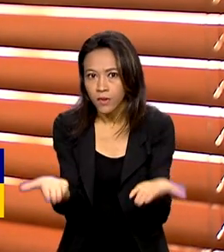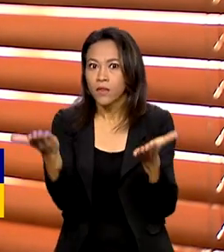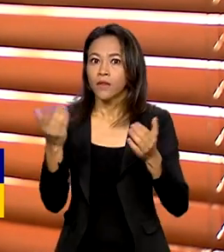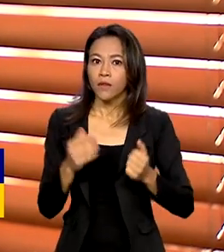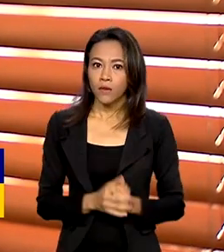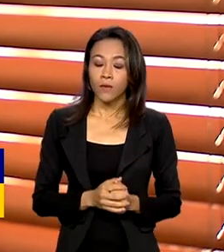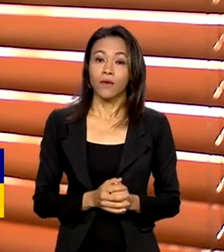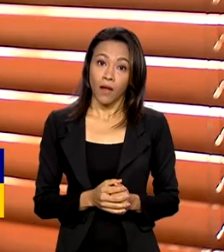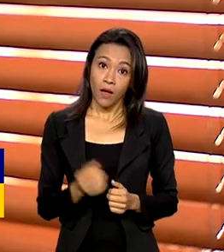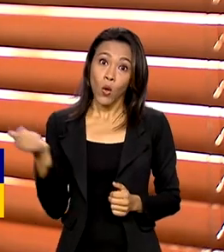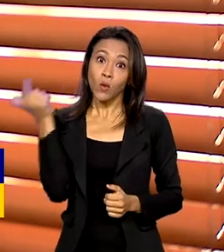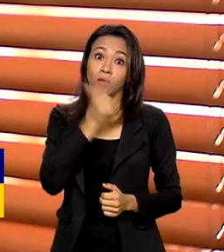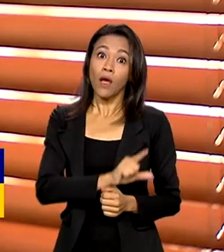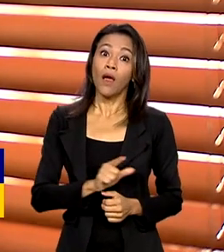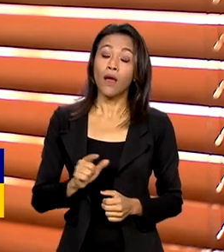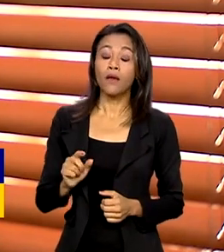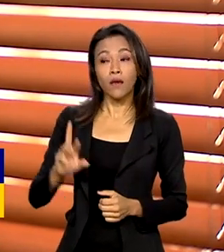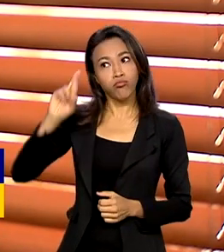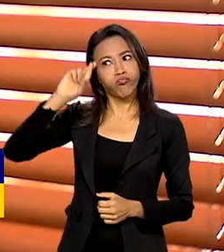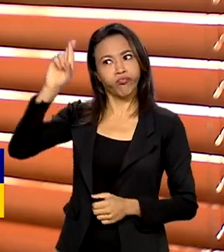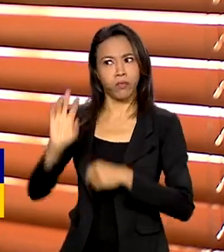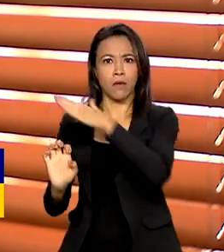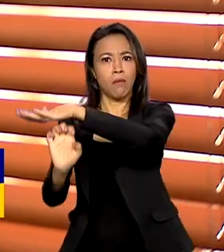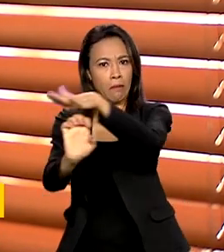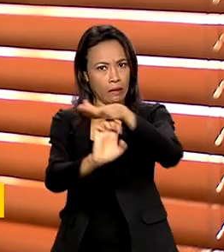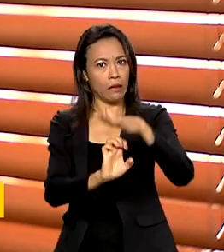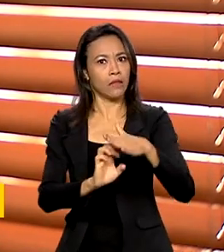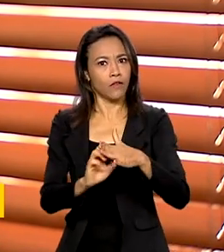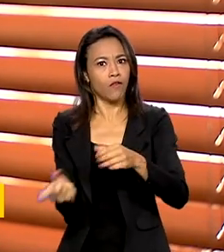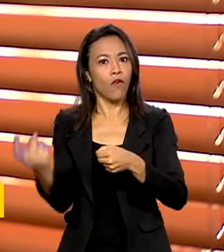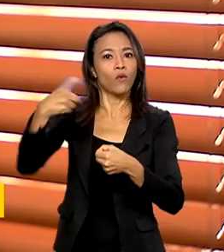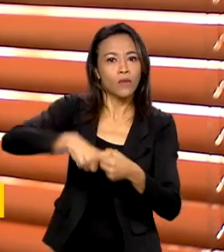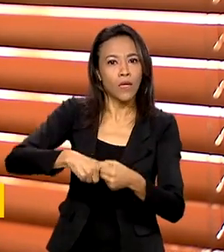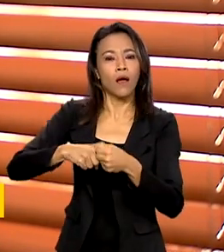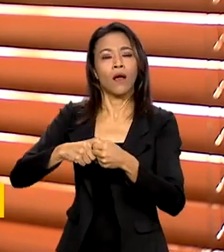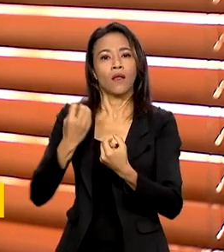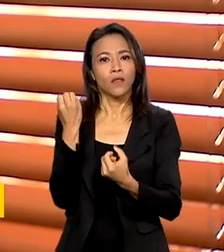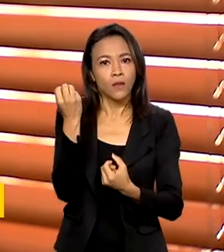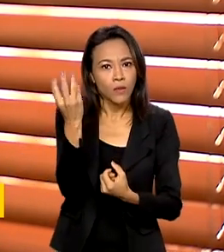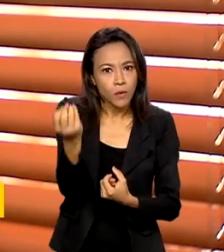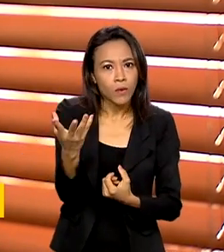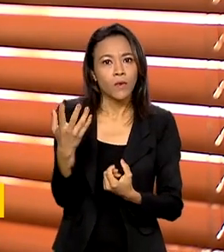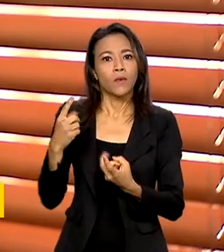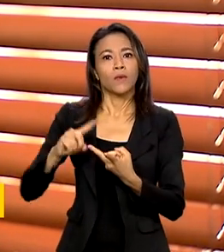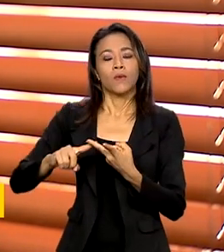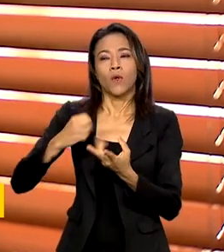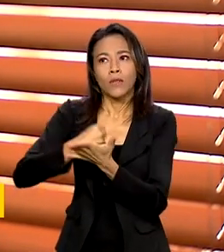empresário está conseguindo fazer essa retomada, inclusive de contratações.